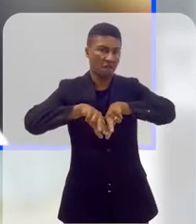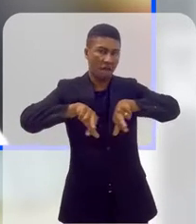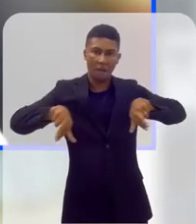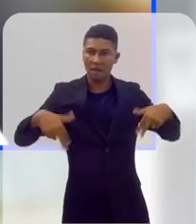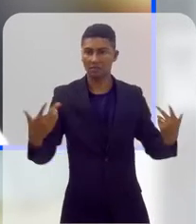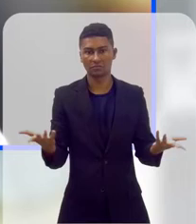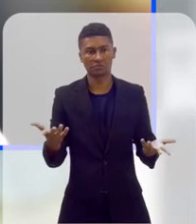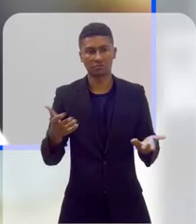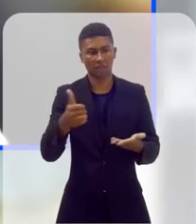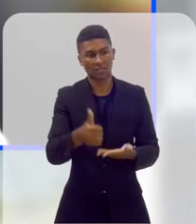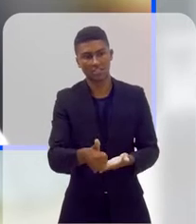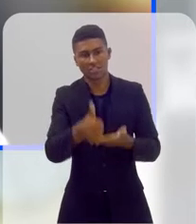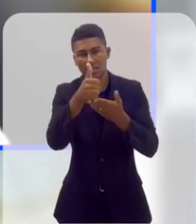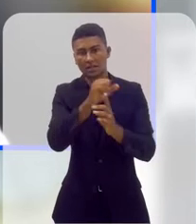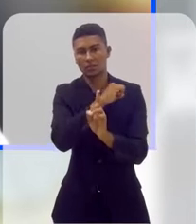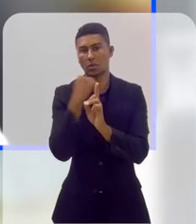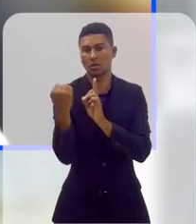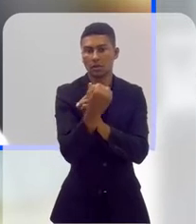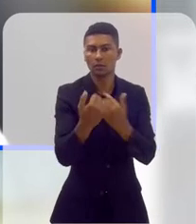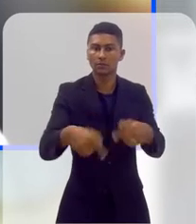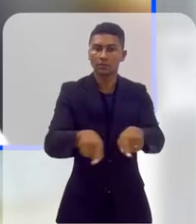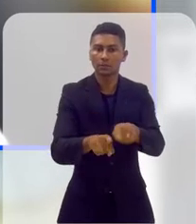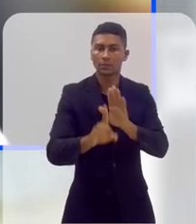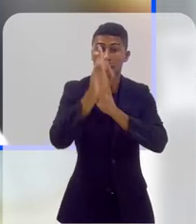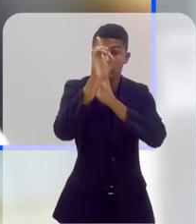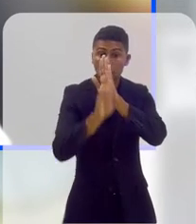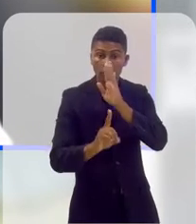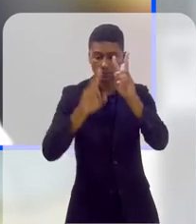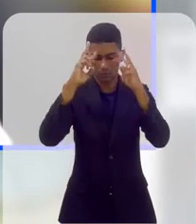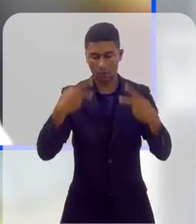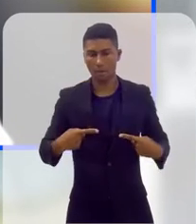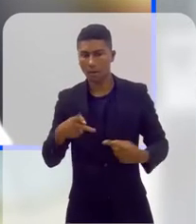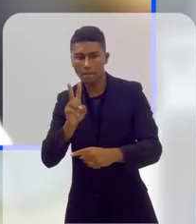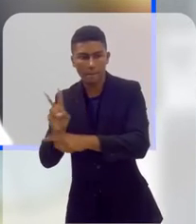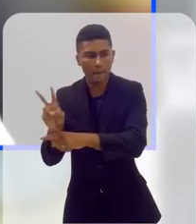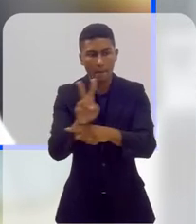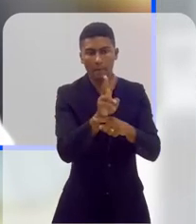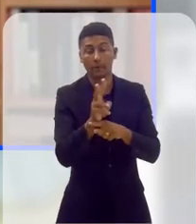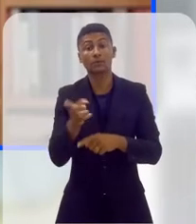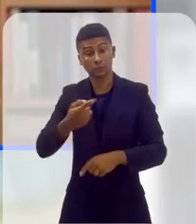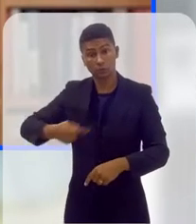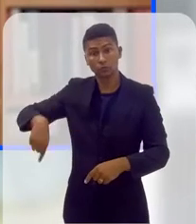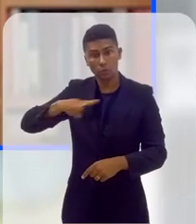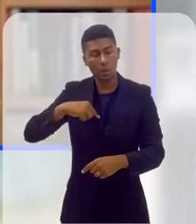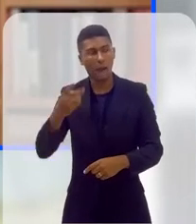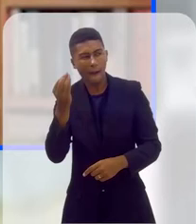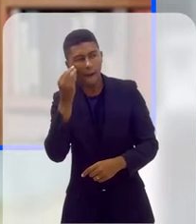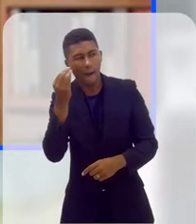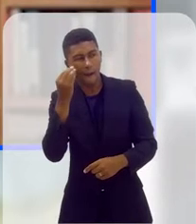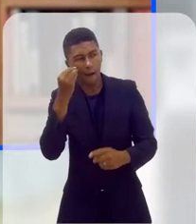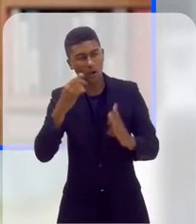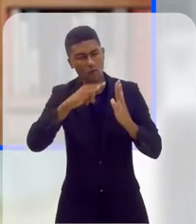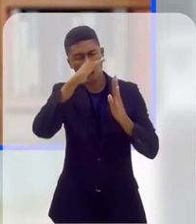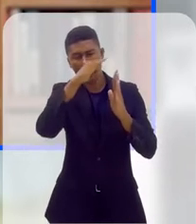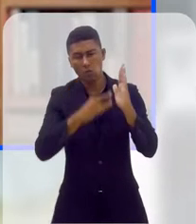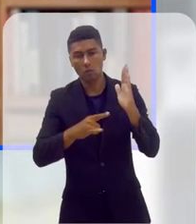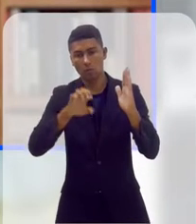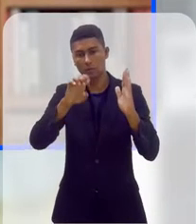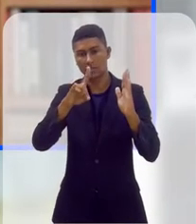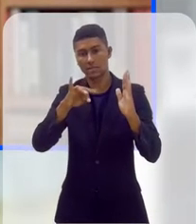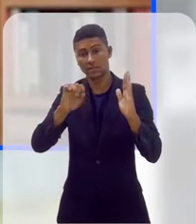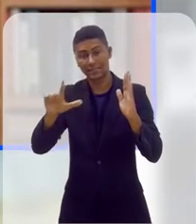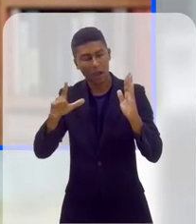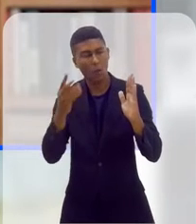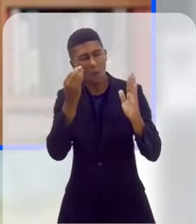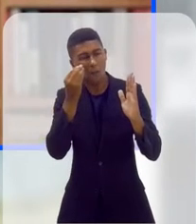de assistência social e de proteção de direitos humanos, nós concorremos nesse edital e dentro dessa parceria nós